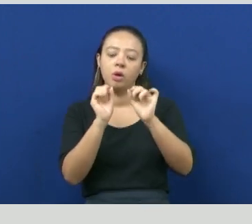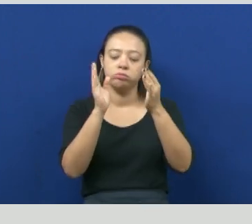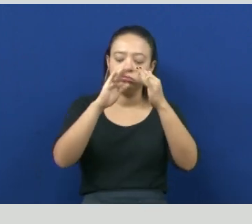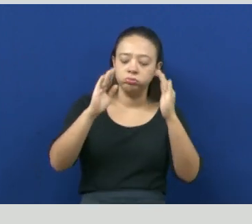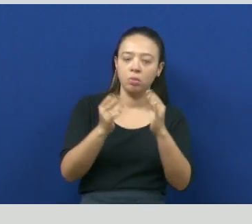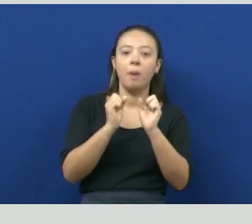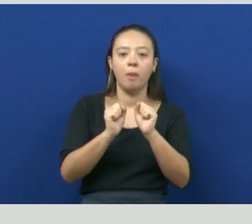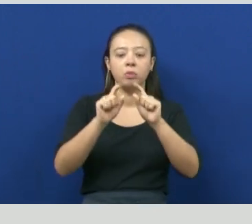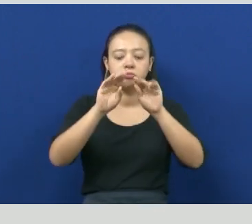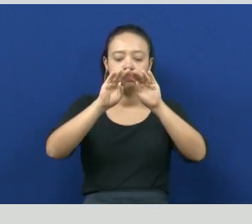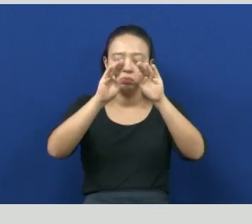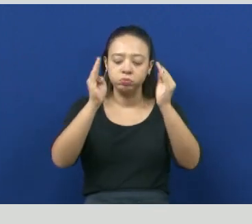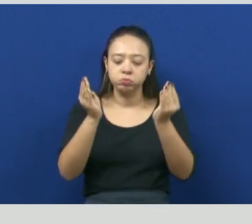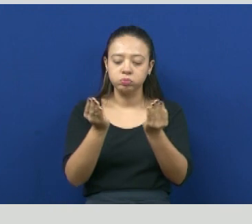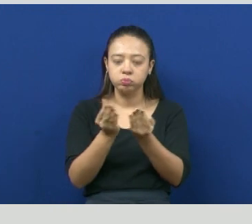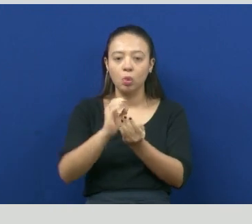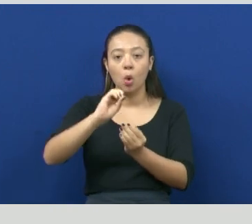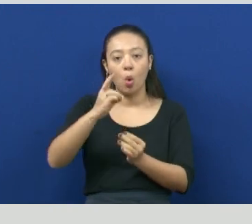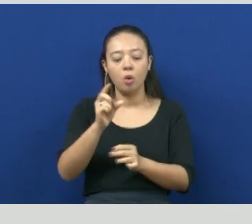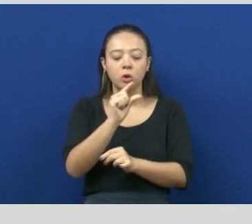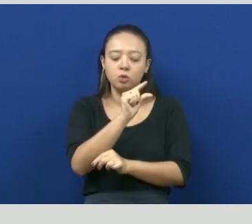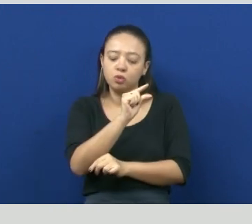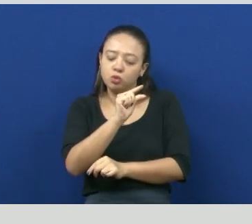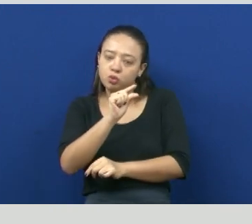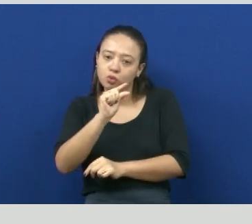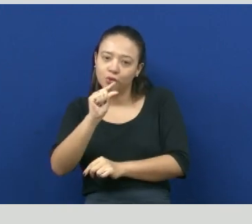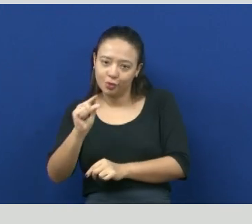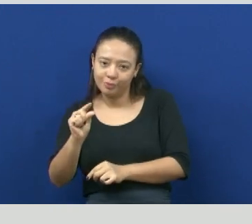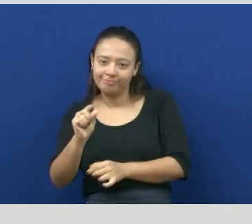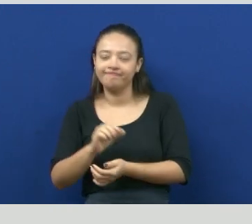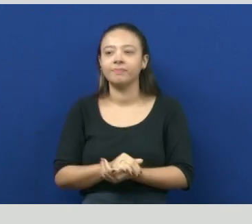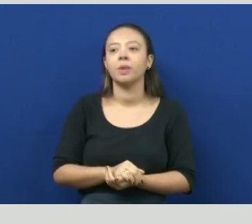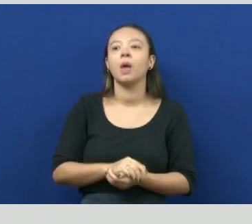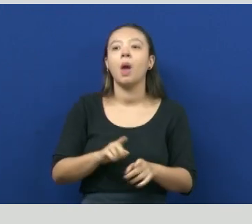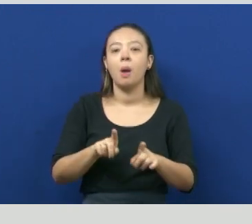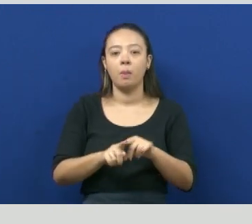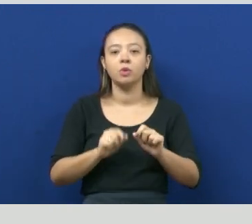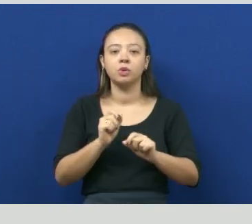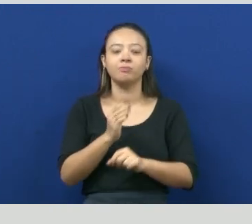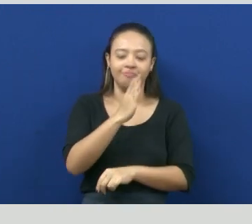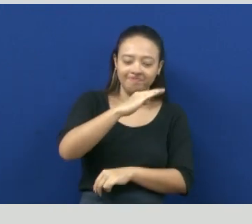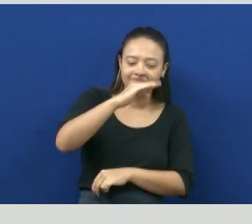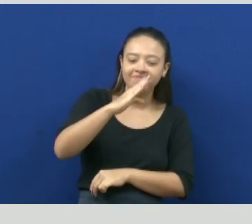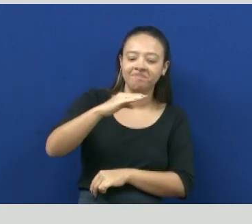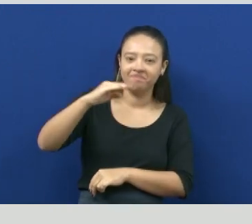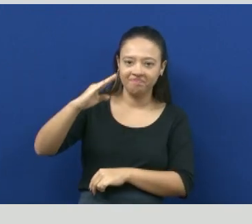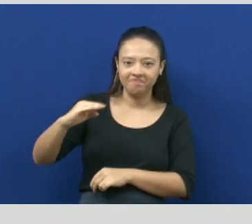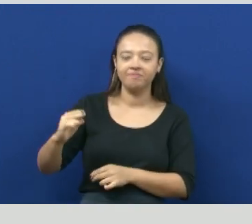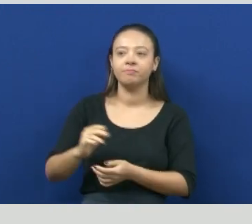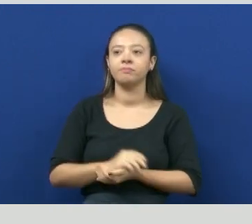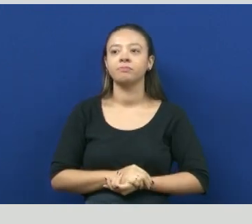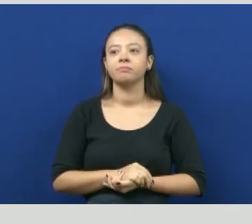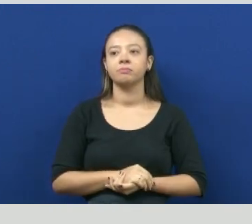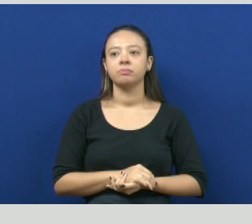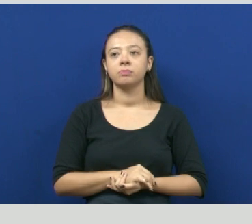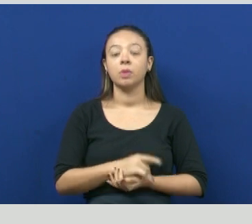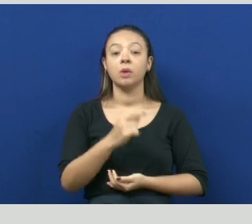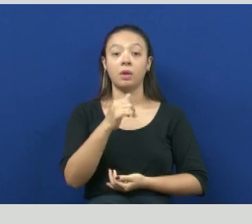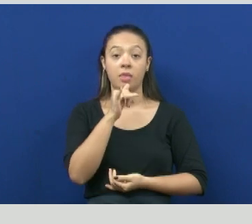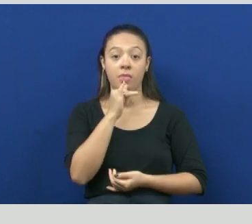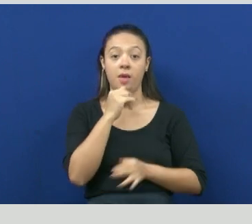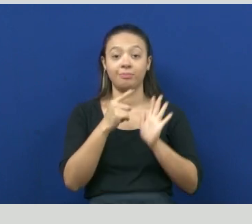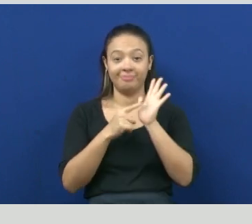arredondadas, podem ser mais alongadas, elas podem ter a forma de espiral. Como a gente vê ali na